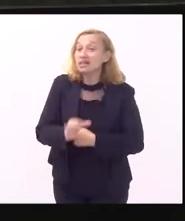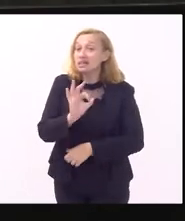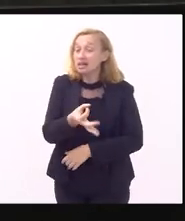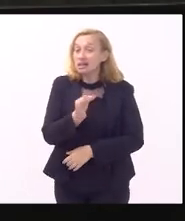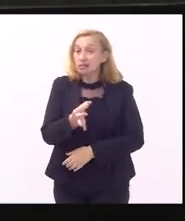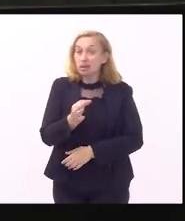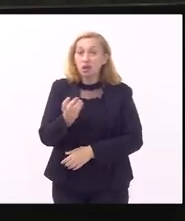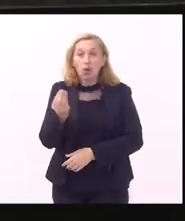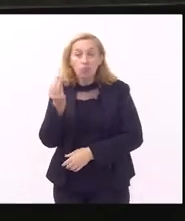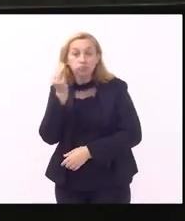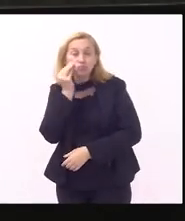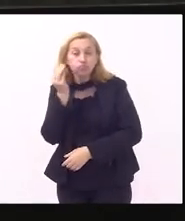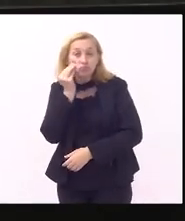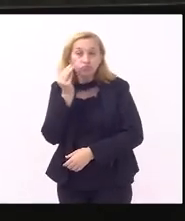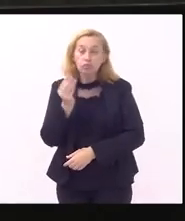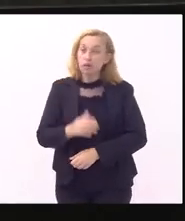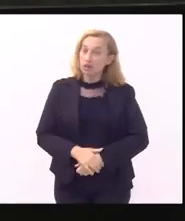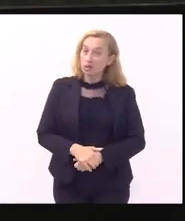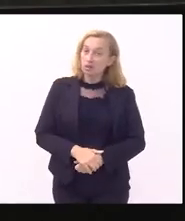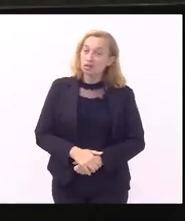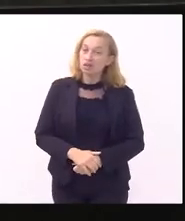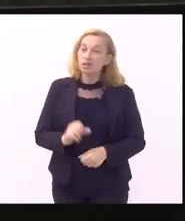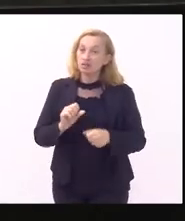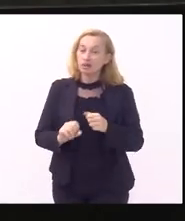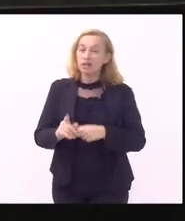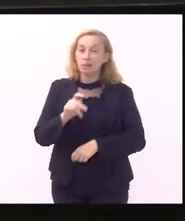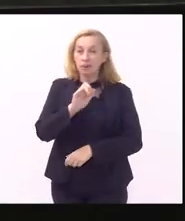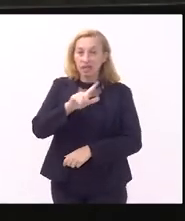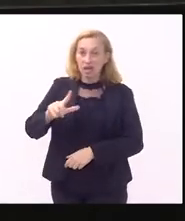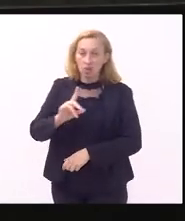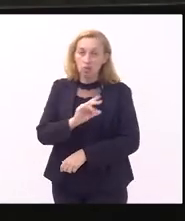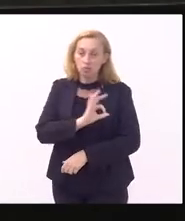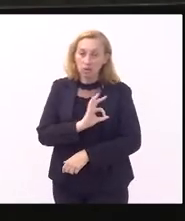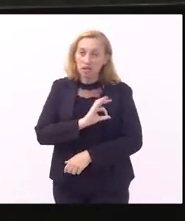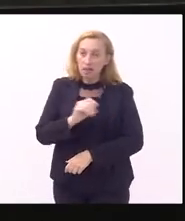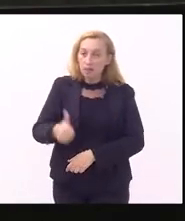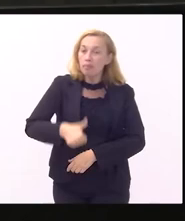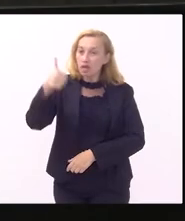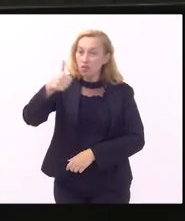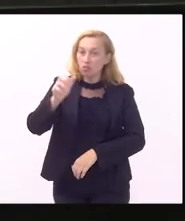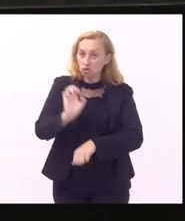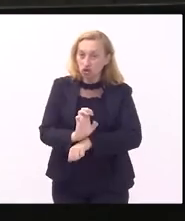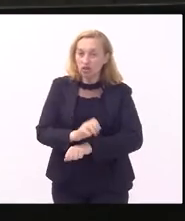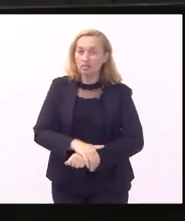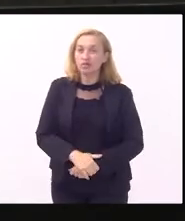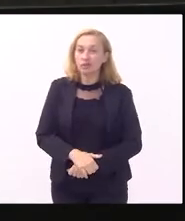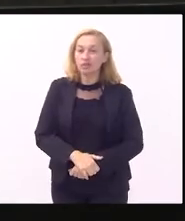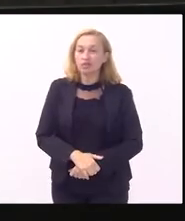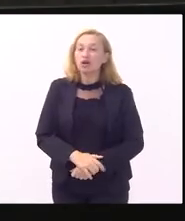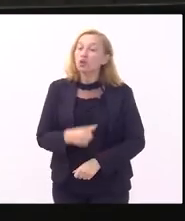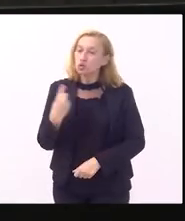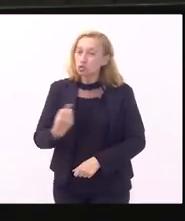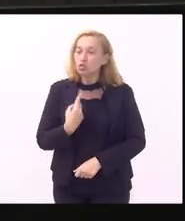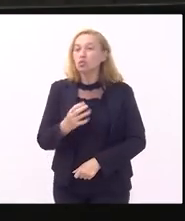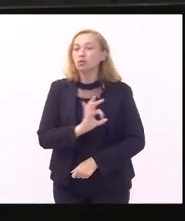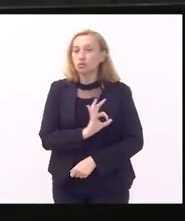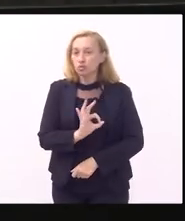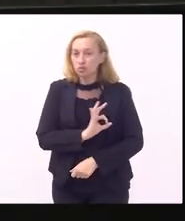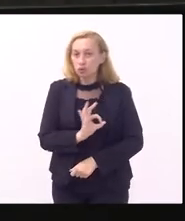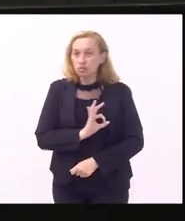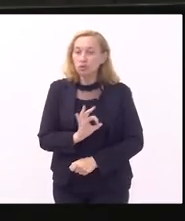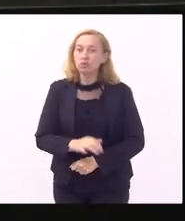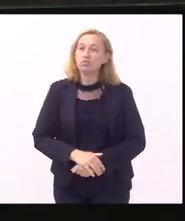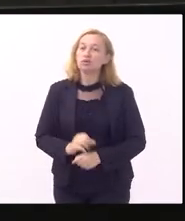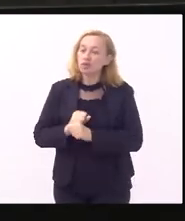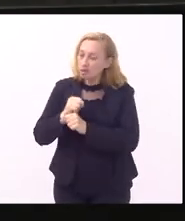de fazer da Polícia Penal a melhor Polícia desse estado os nossos policiais durante